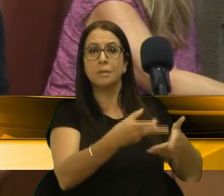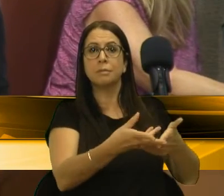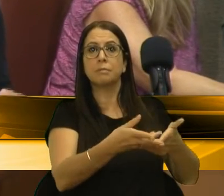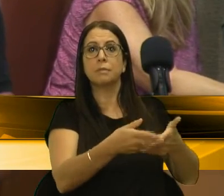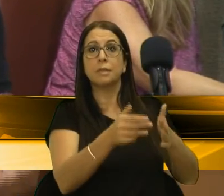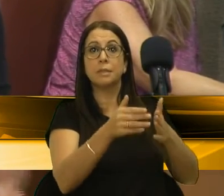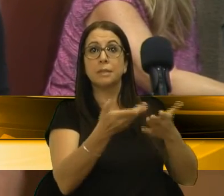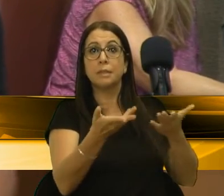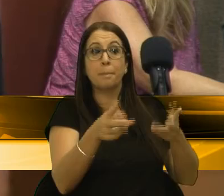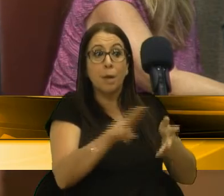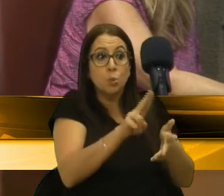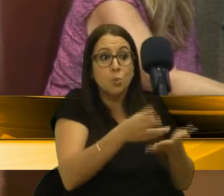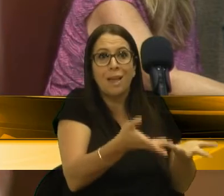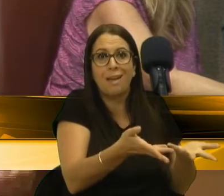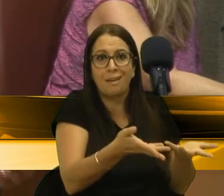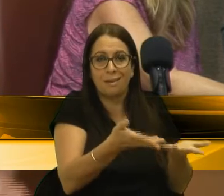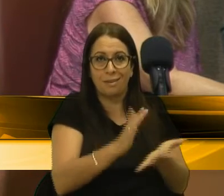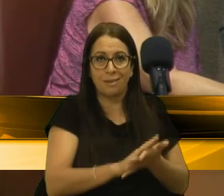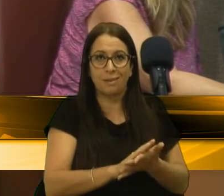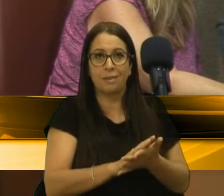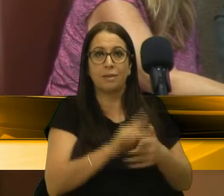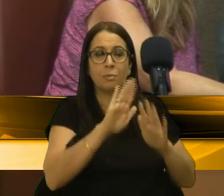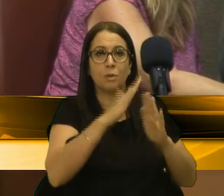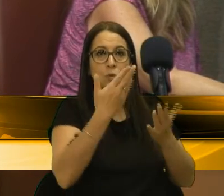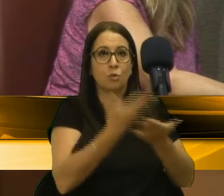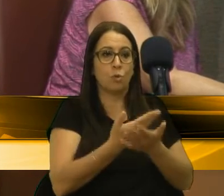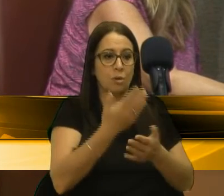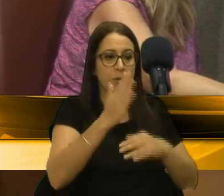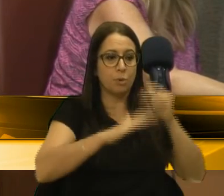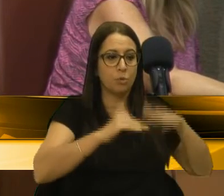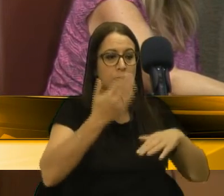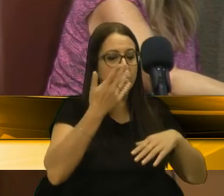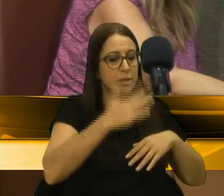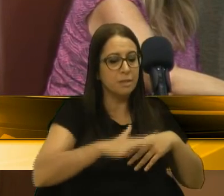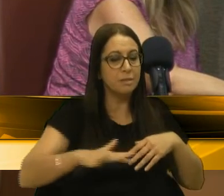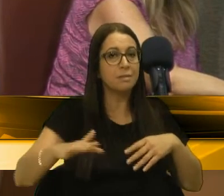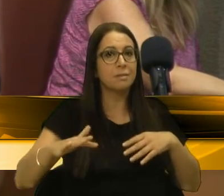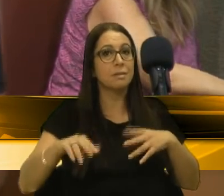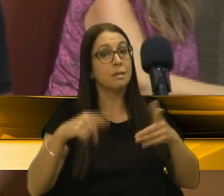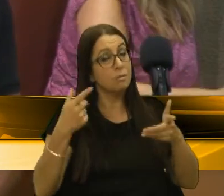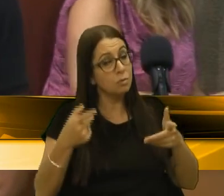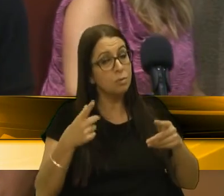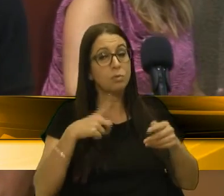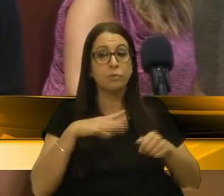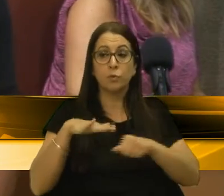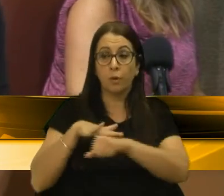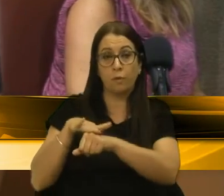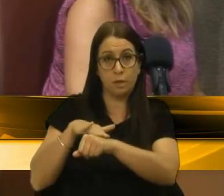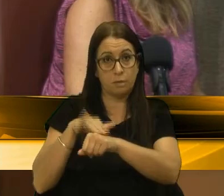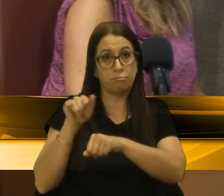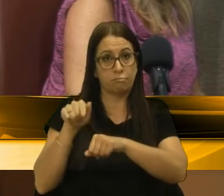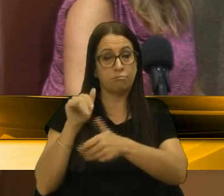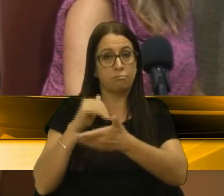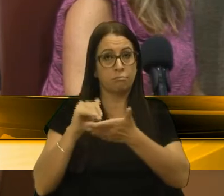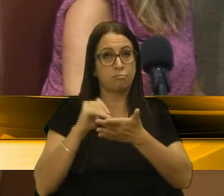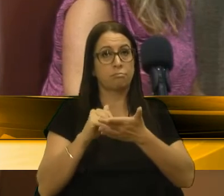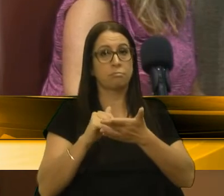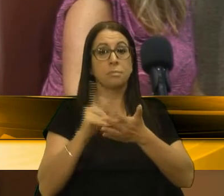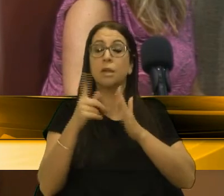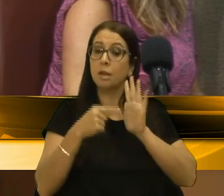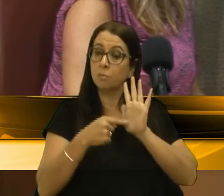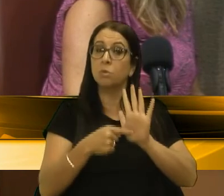pedindo para ser usado em uma escola infantil. Então, nós estivemos conversando, ela